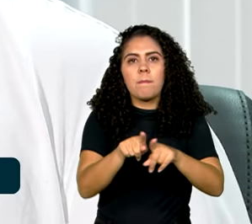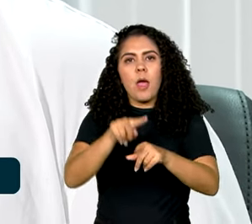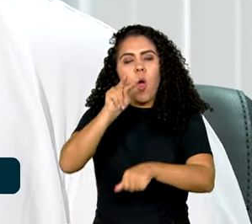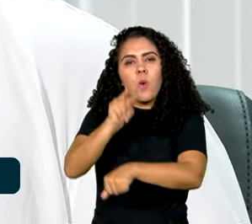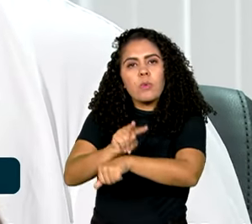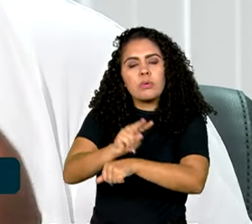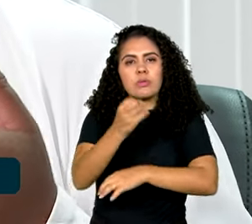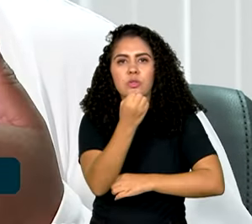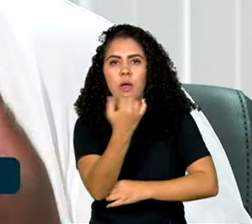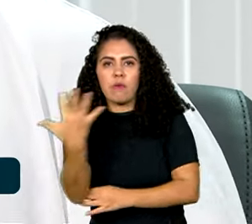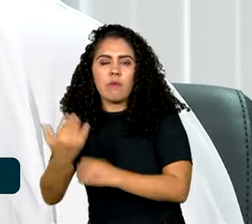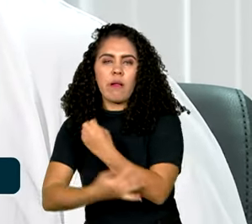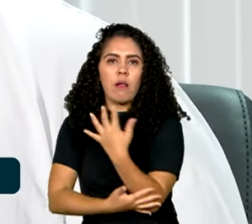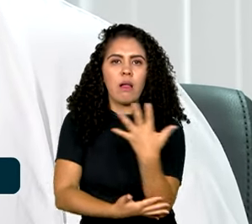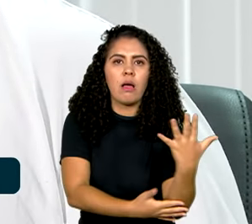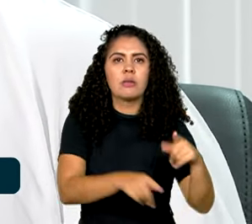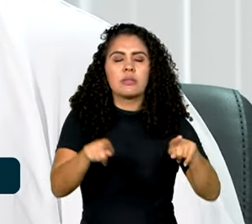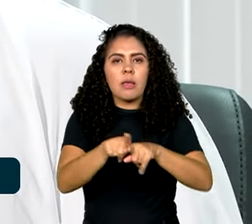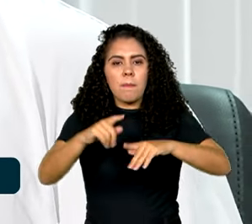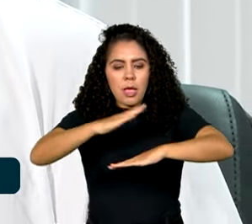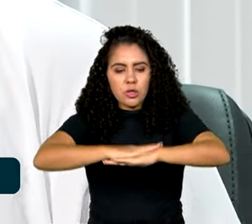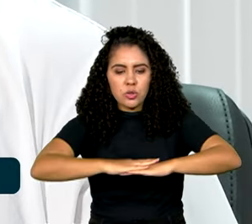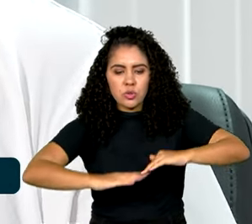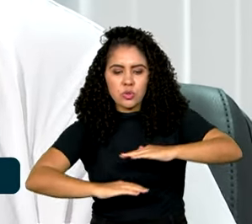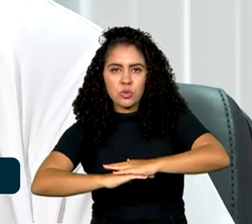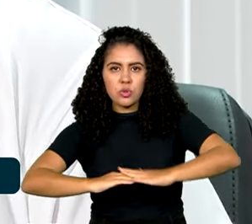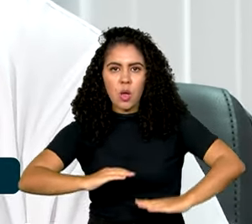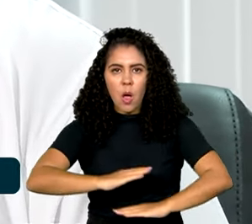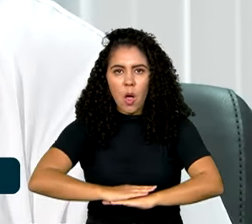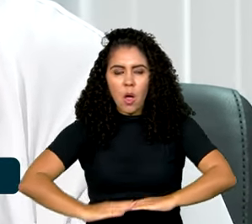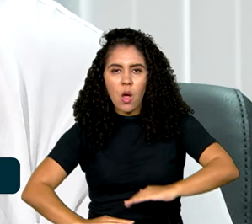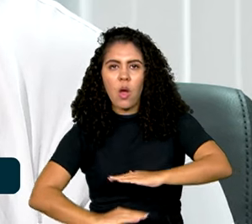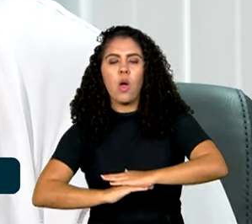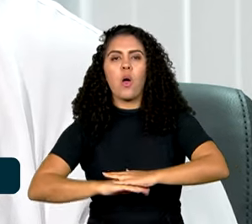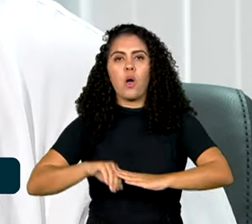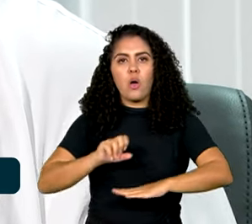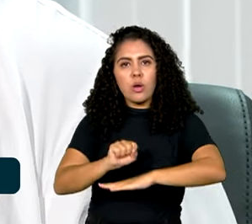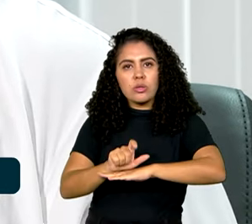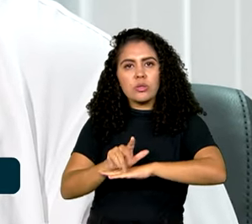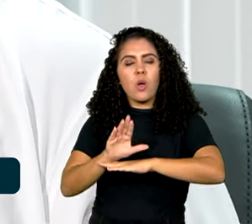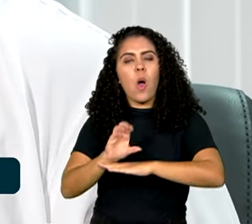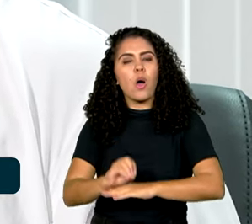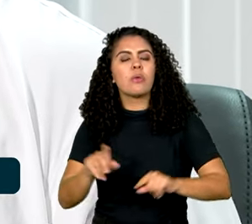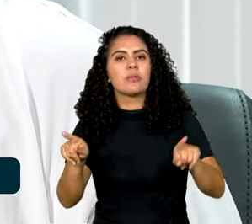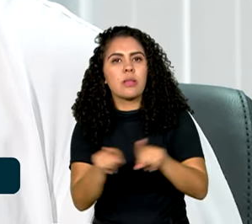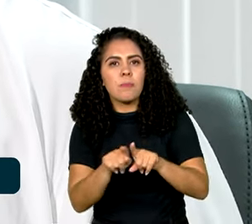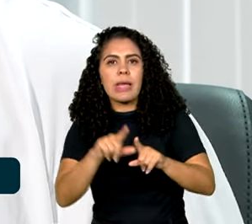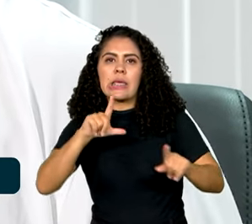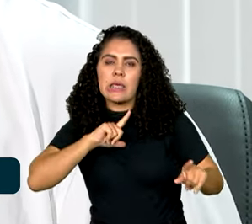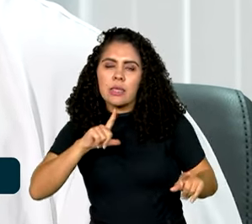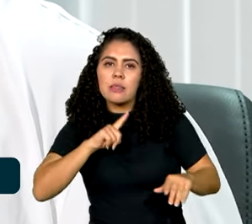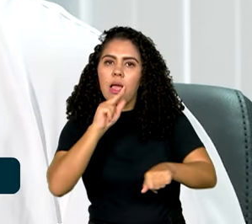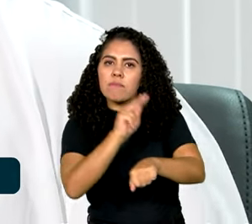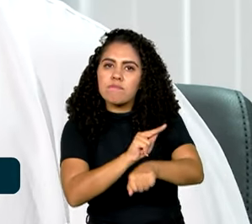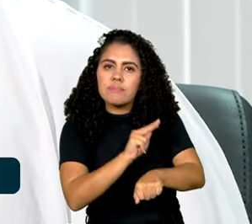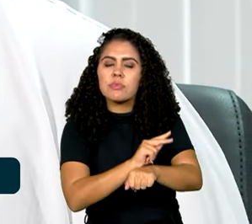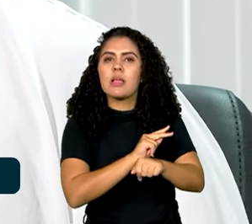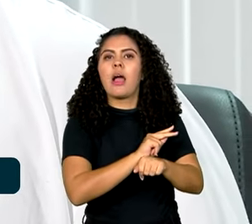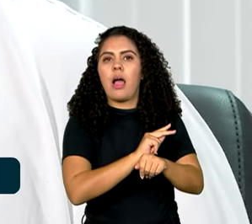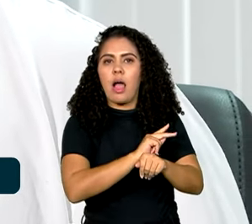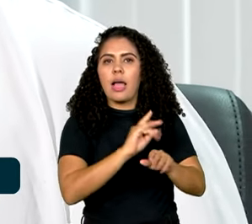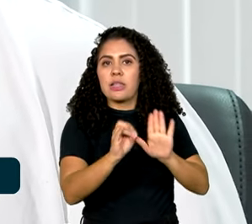florestas, do solo, que preservam a identidade indígena, a cultura indígena.